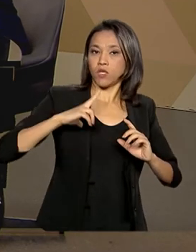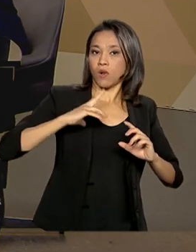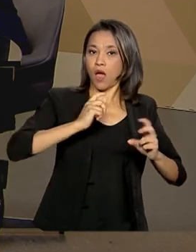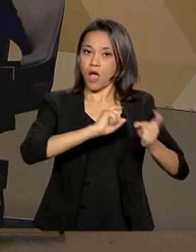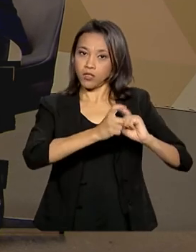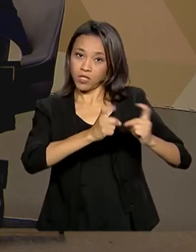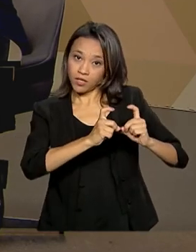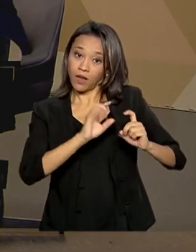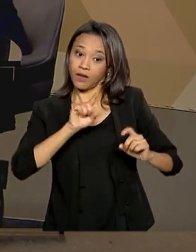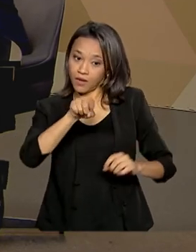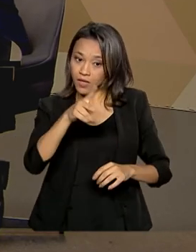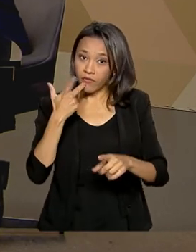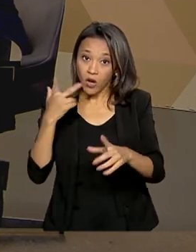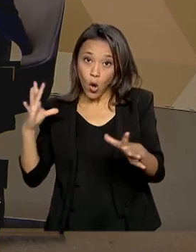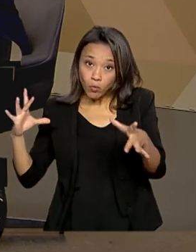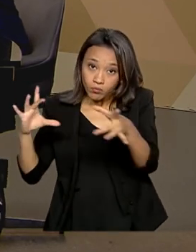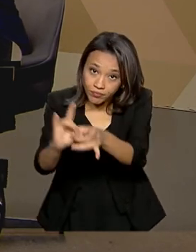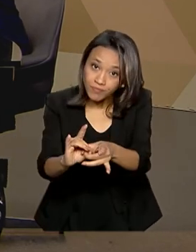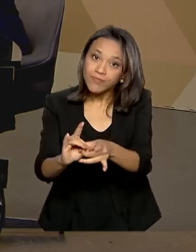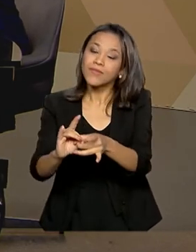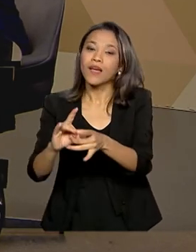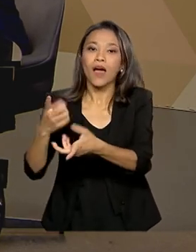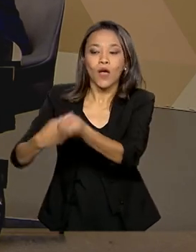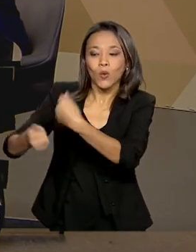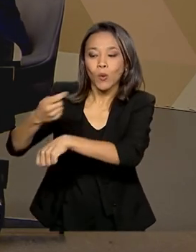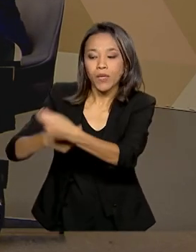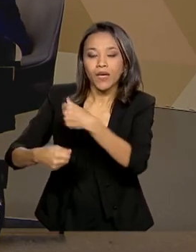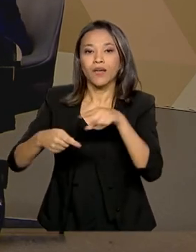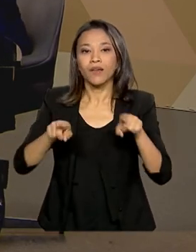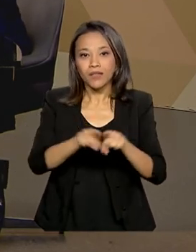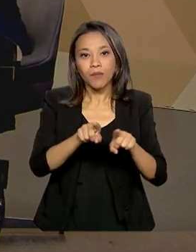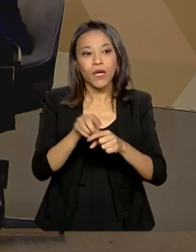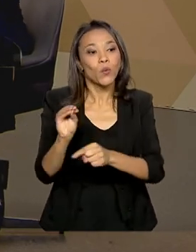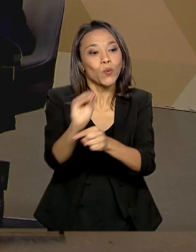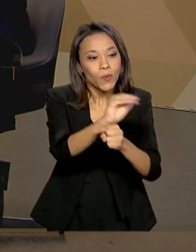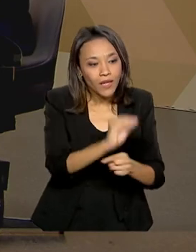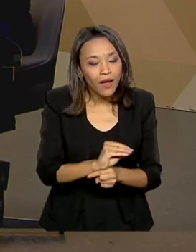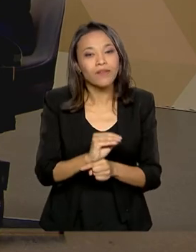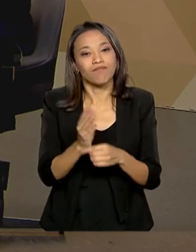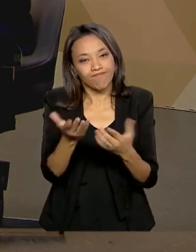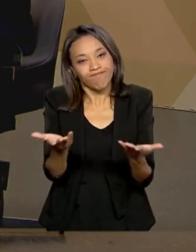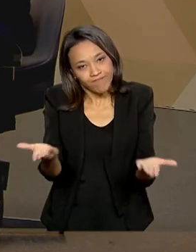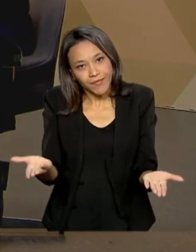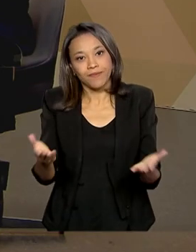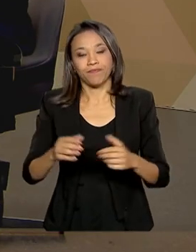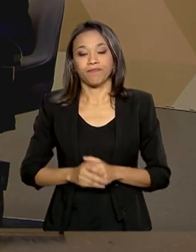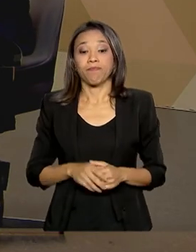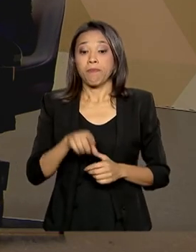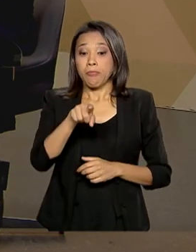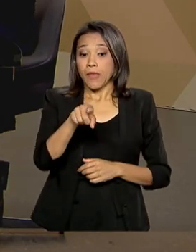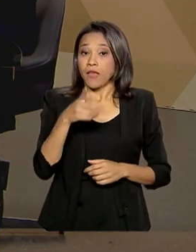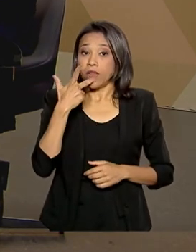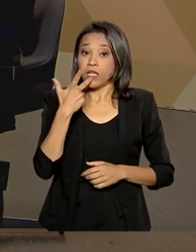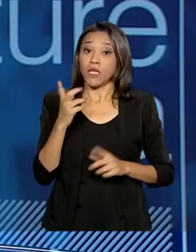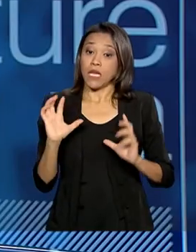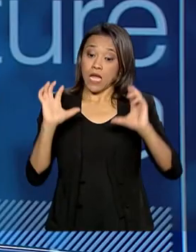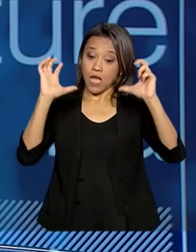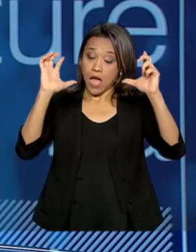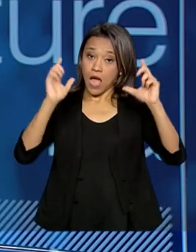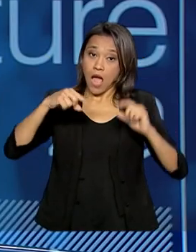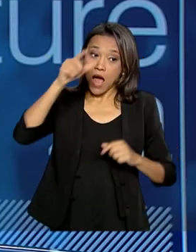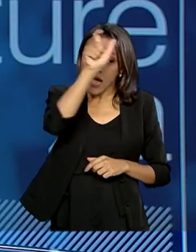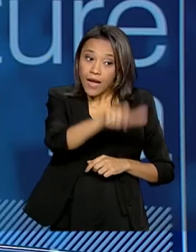econômico ou a preservação ambiental. com a sustentabilidade daquela unidade em que as pessoas, cada